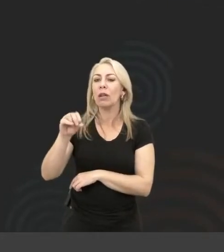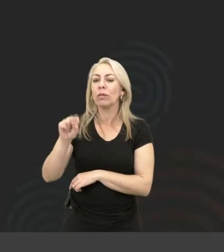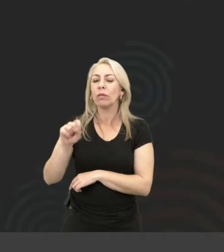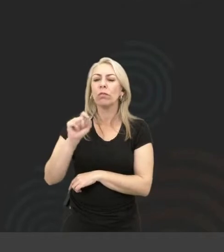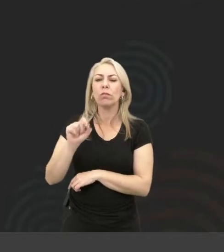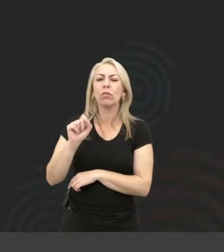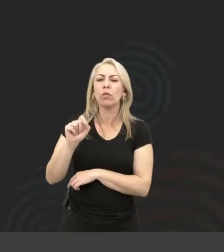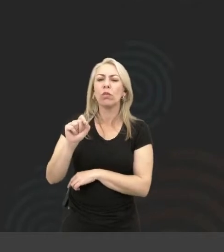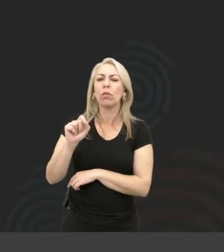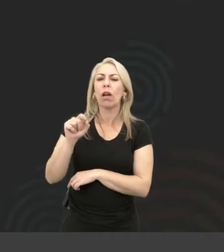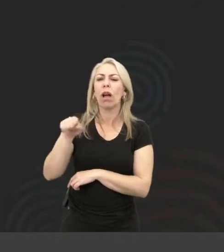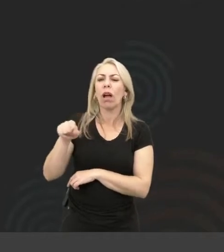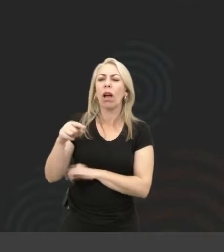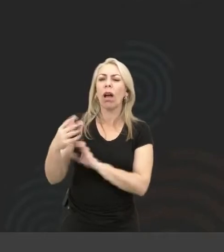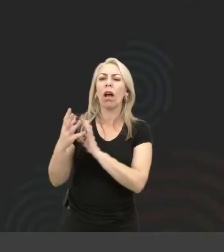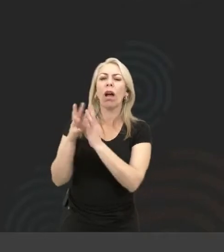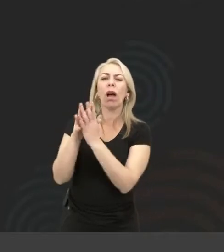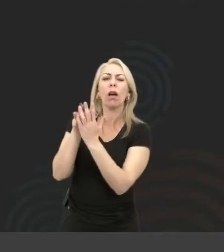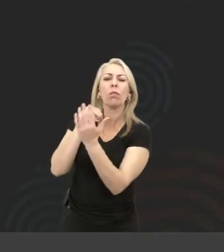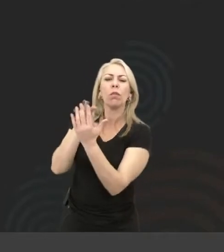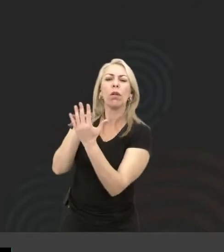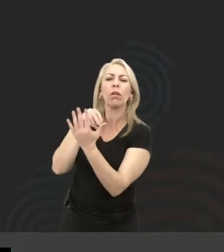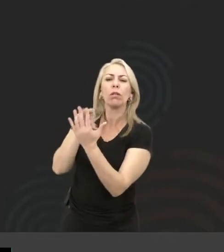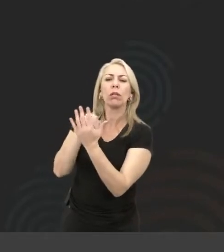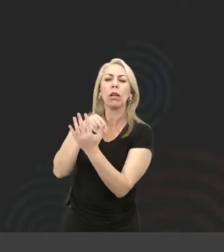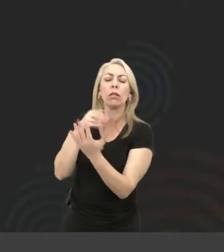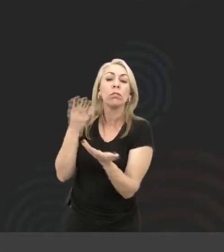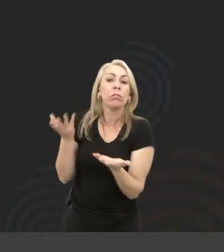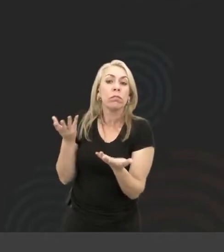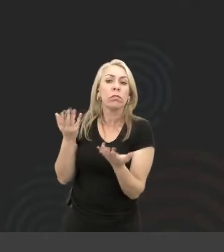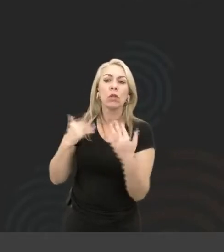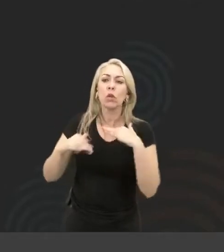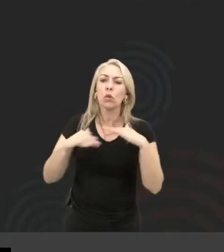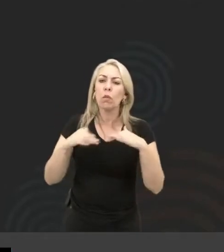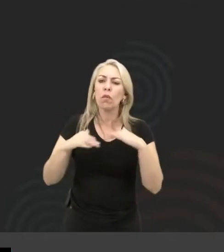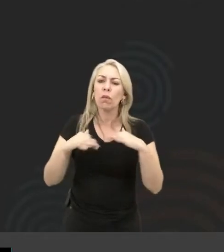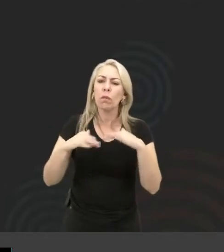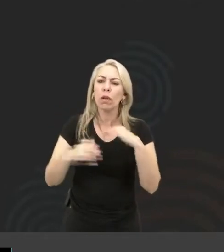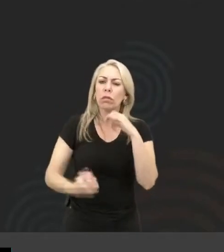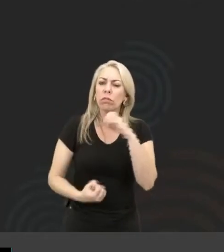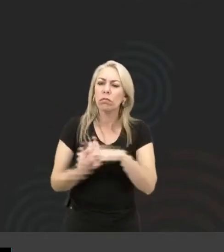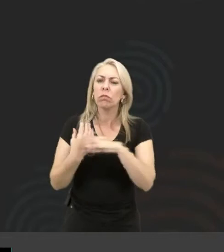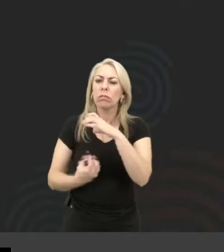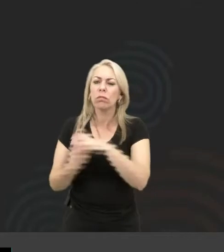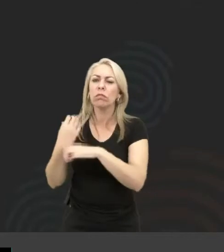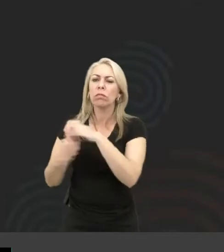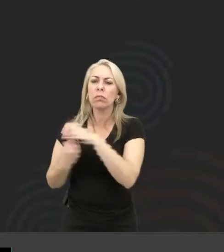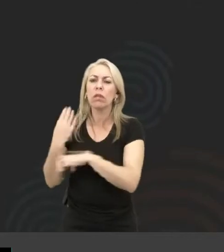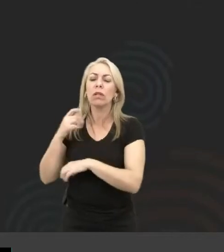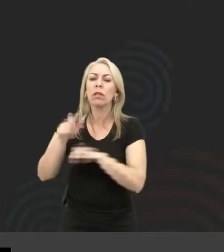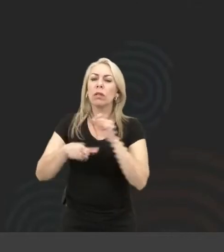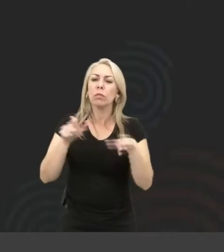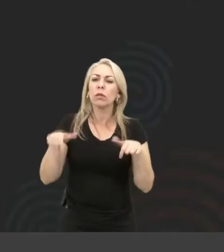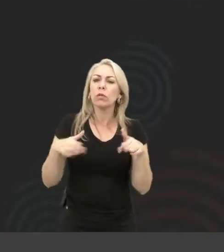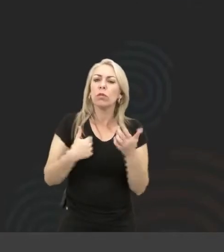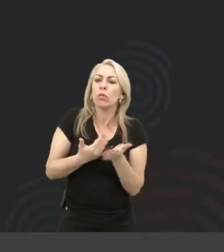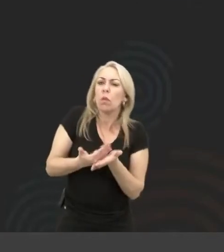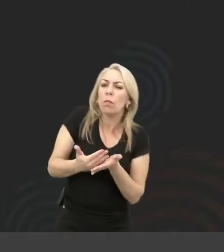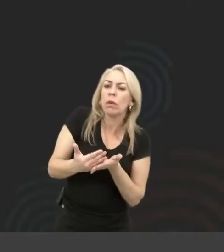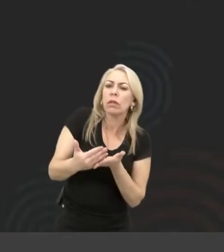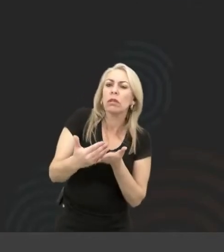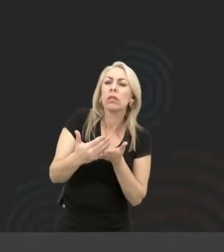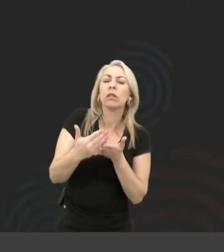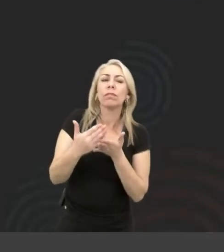Os movimentos foram sendo criados, as pessoas foram, e aí começaram